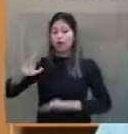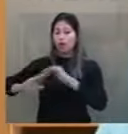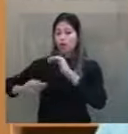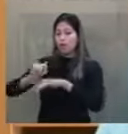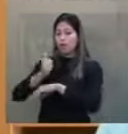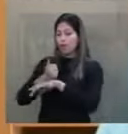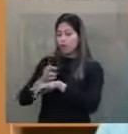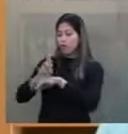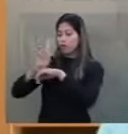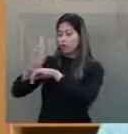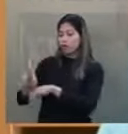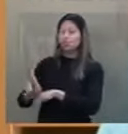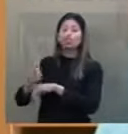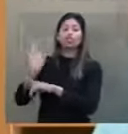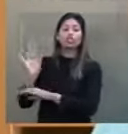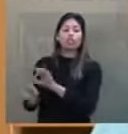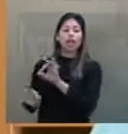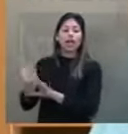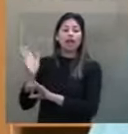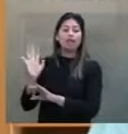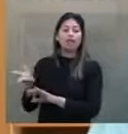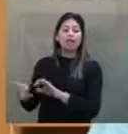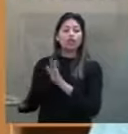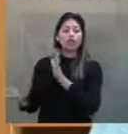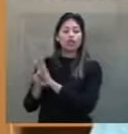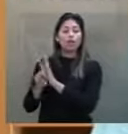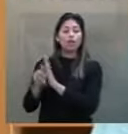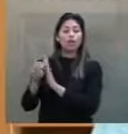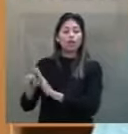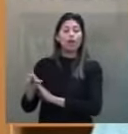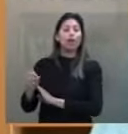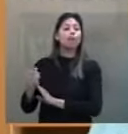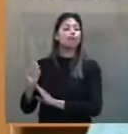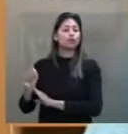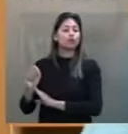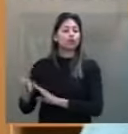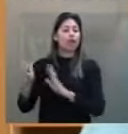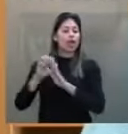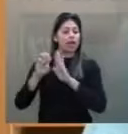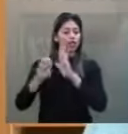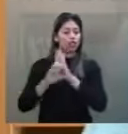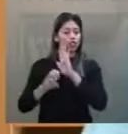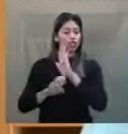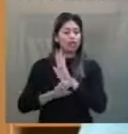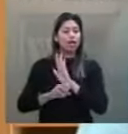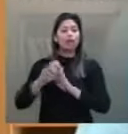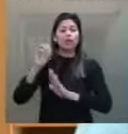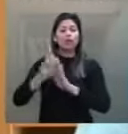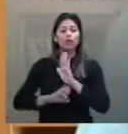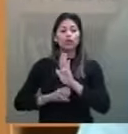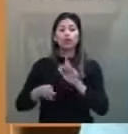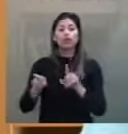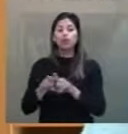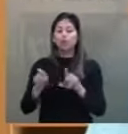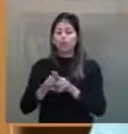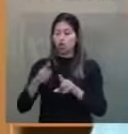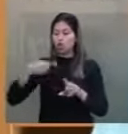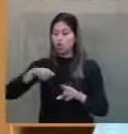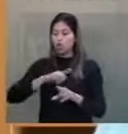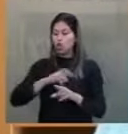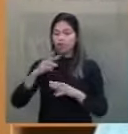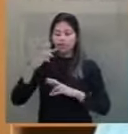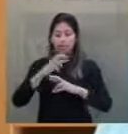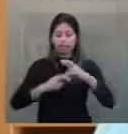sujeitos aos regimes próprios e aos estatutos específicos, submetendo-se assim à